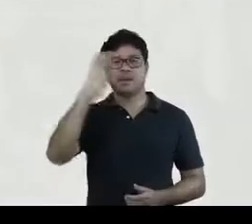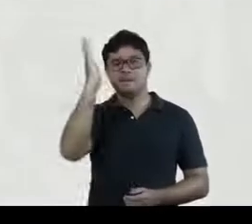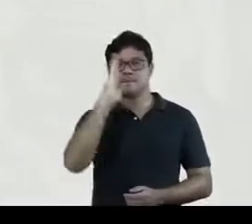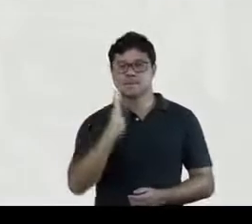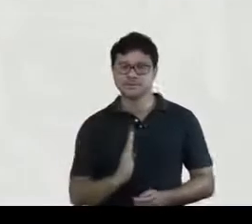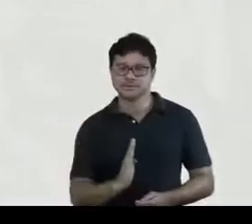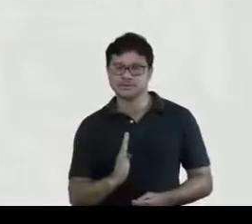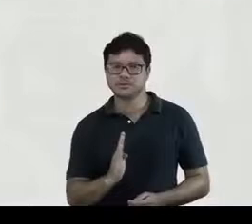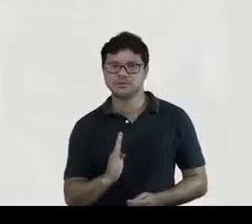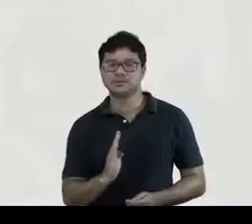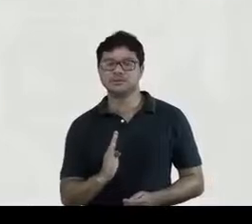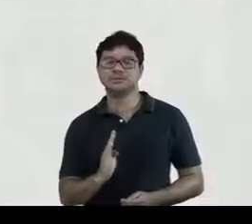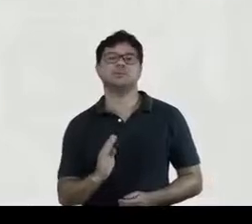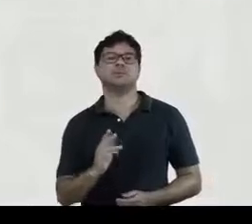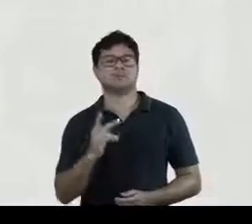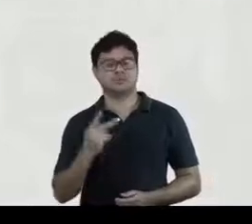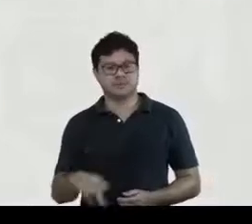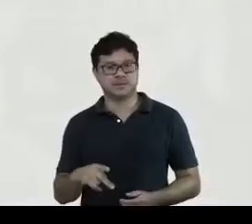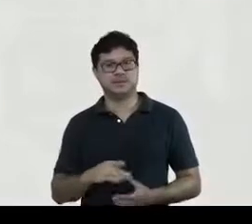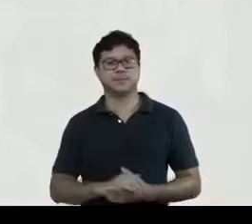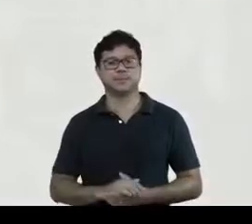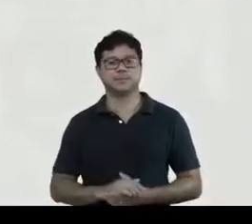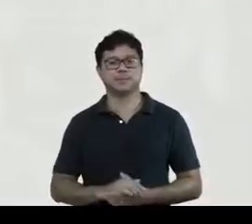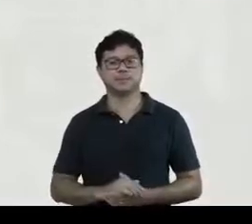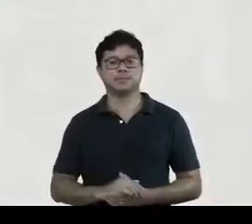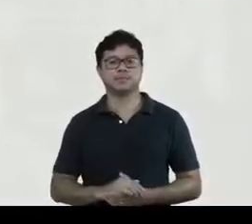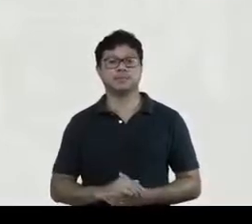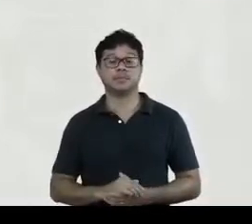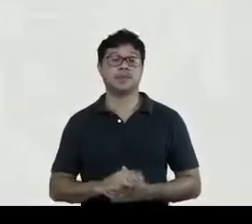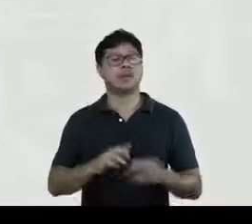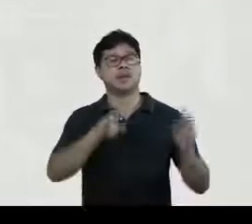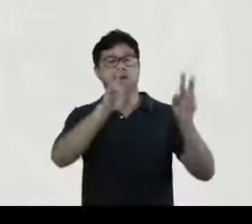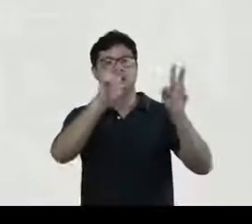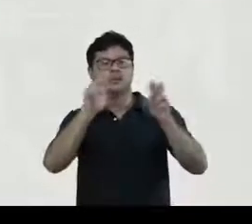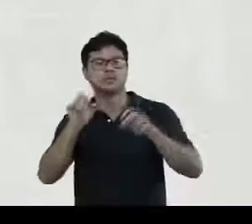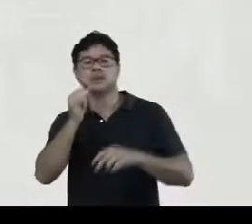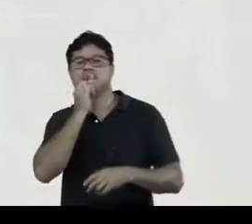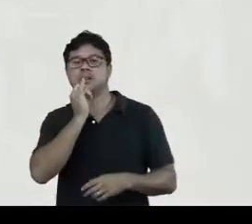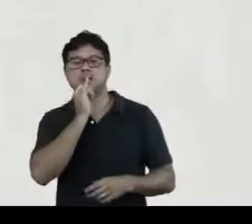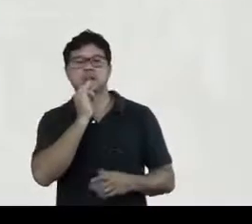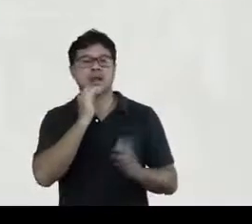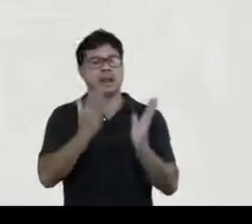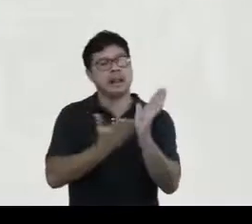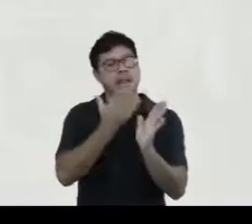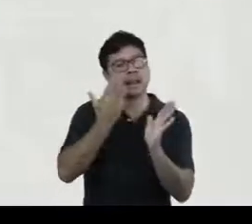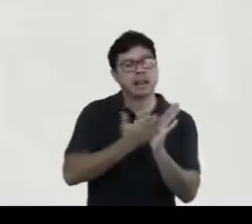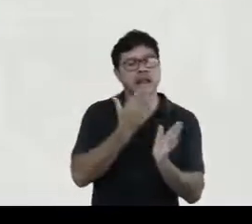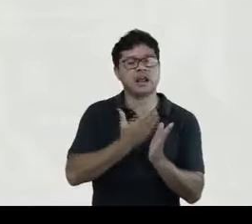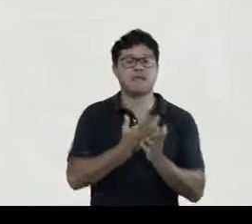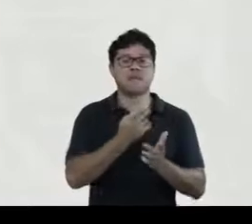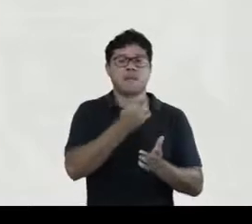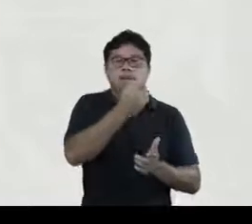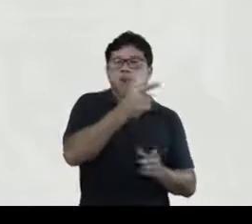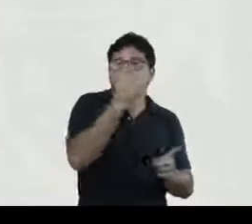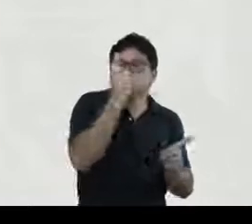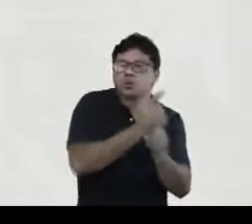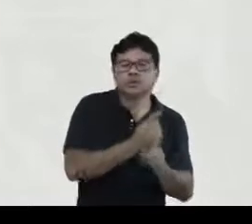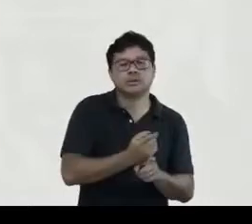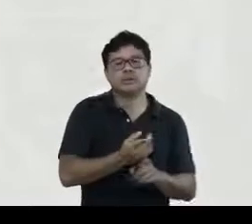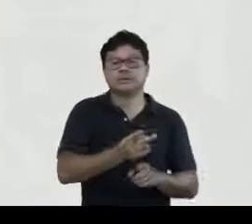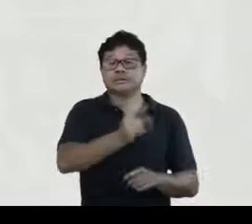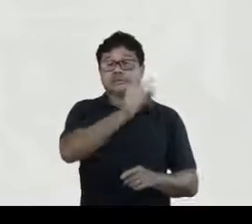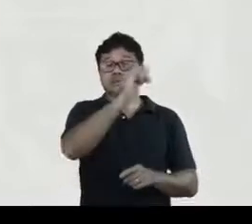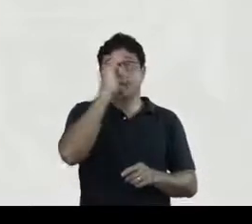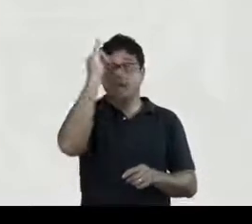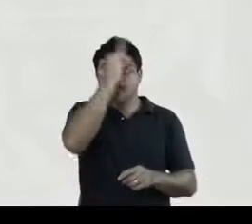da terra Brasilis as questões por exemplo dos livros das obras raras das obras